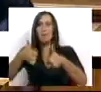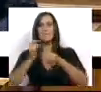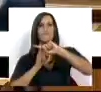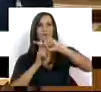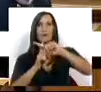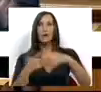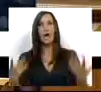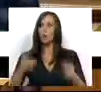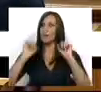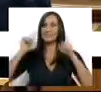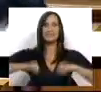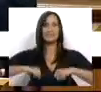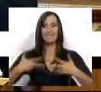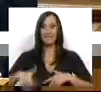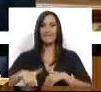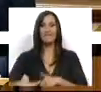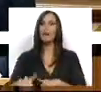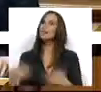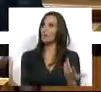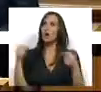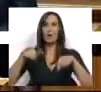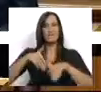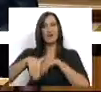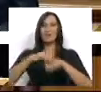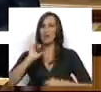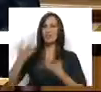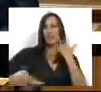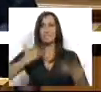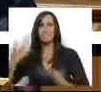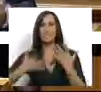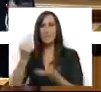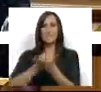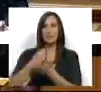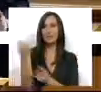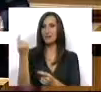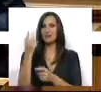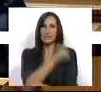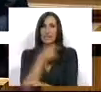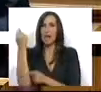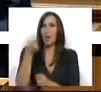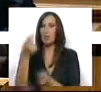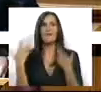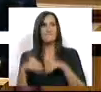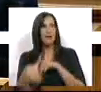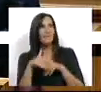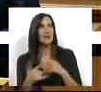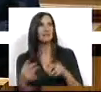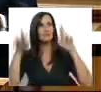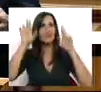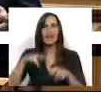agora é que sim, agora é que era, agora é que iríamos ter a dinamização do mercado de arrendamento, agora é que iríamos ter